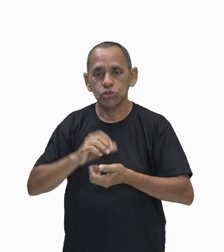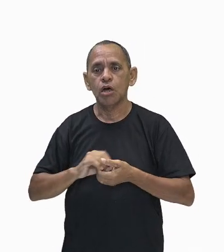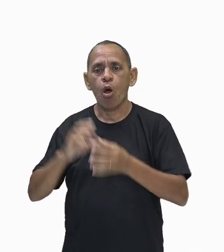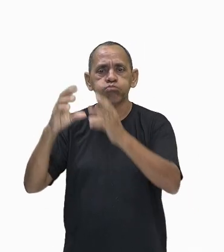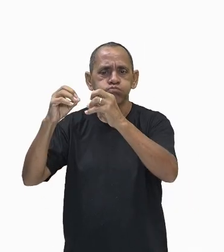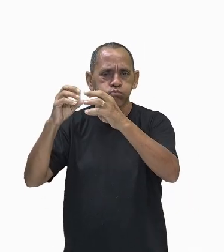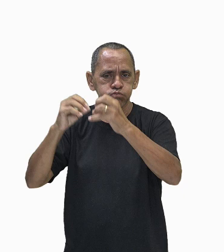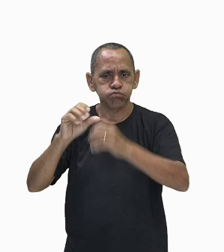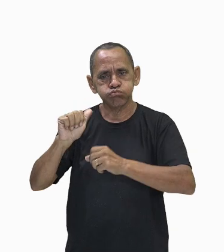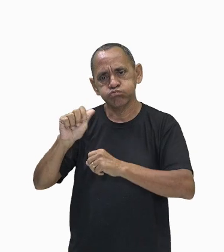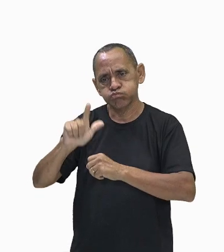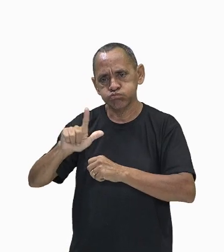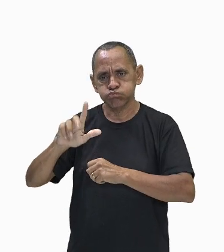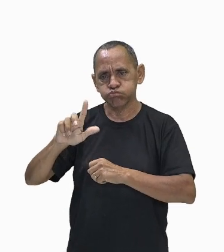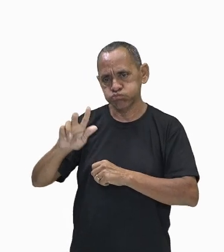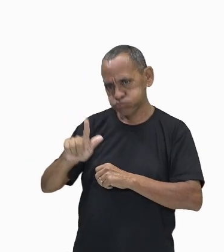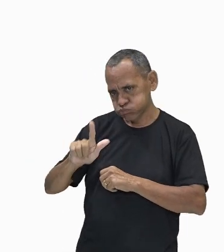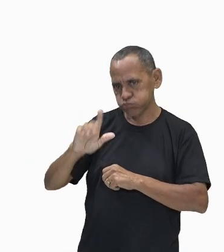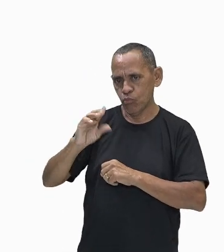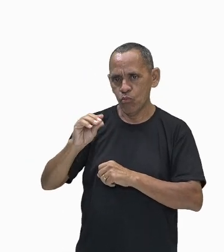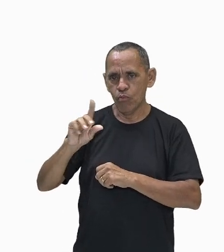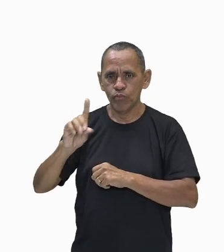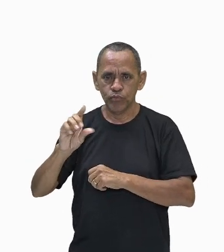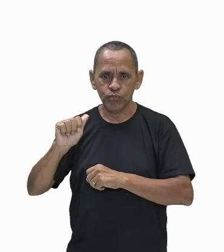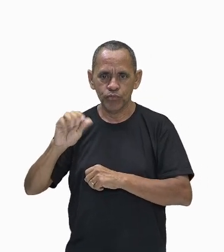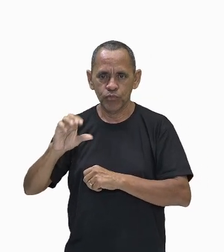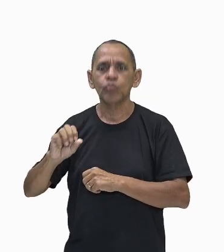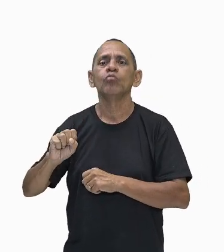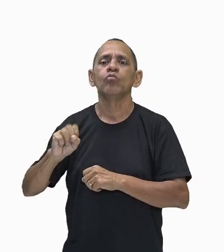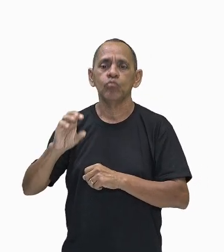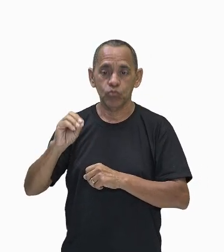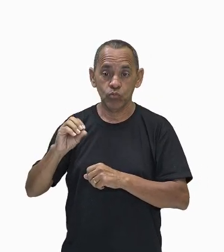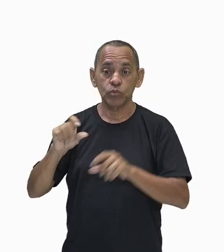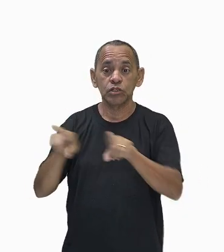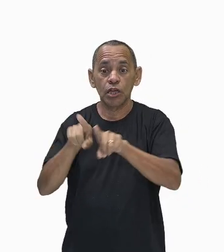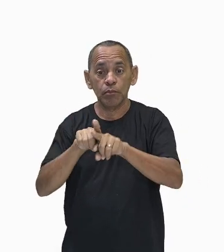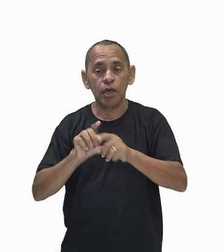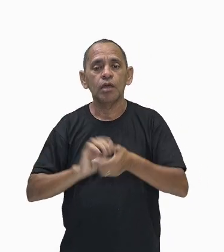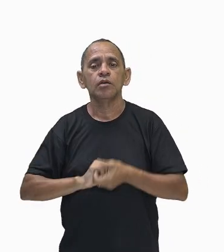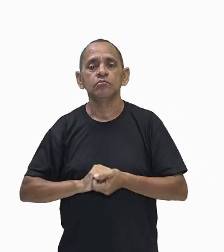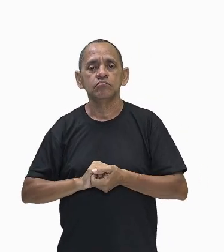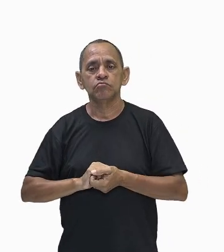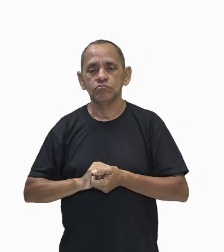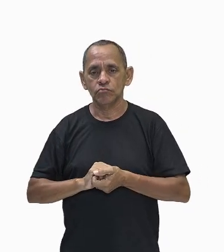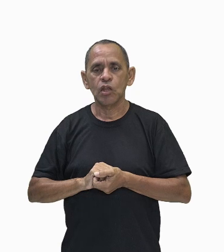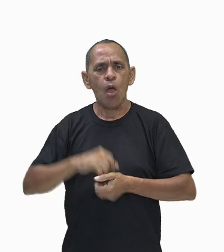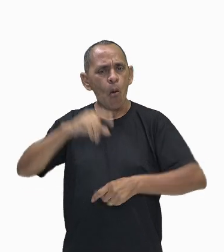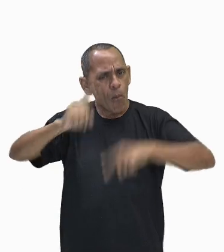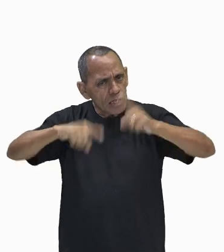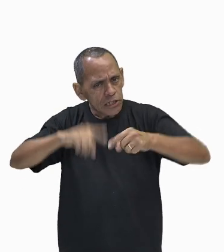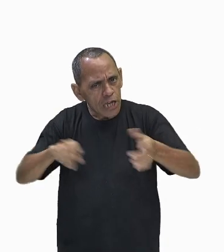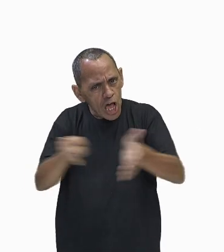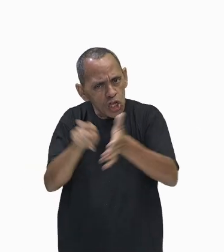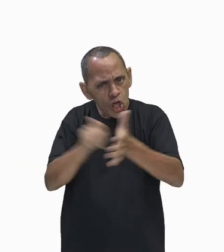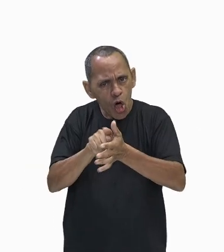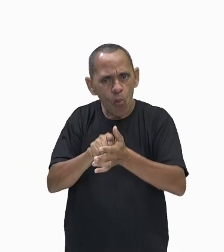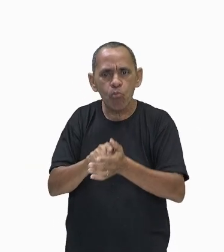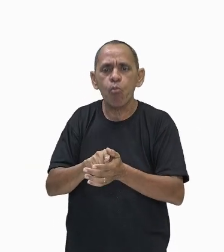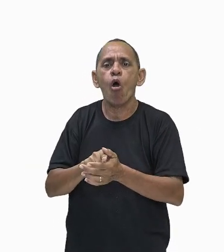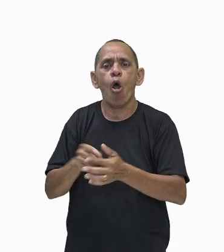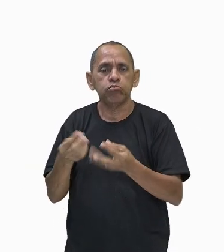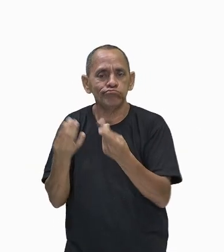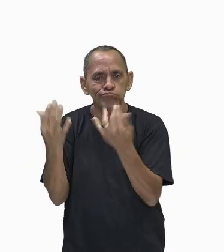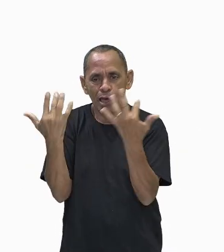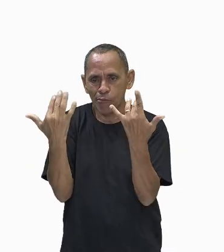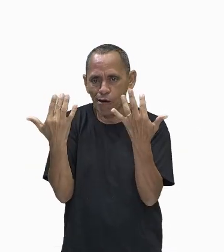começarem a utilizar inovações técnicas em suas manufaturas, colocando a indústria texte no pioneirismo da